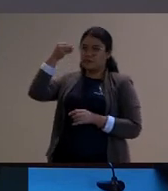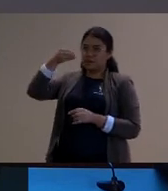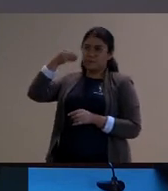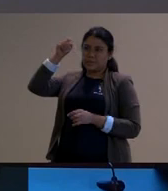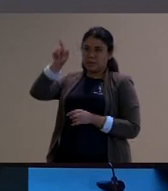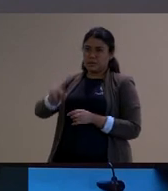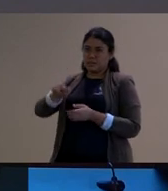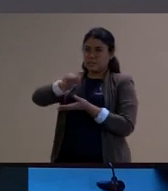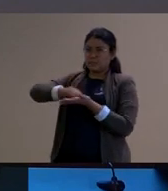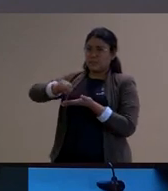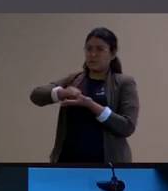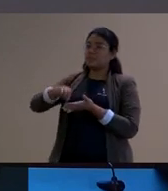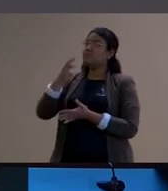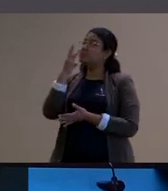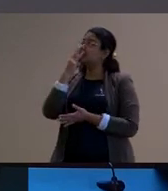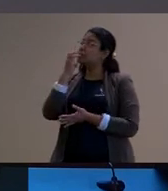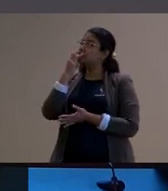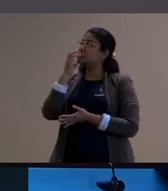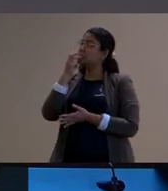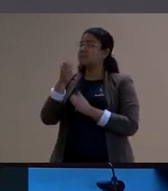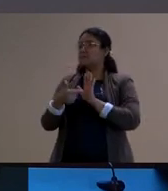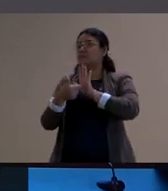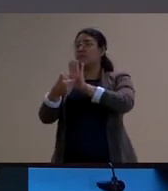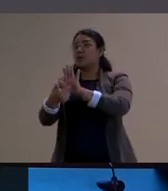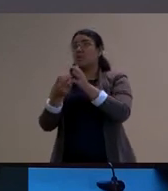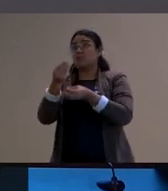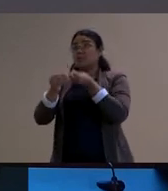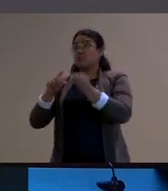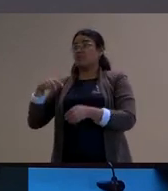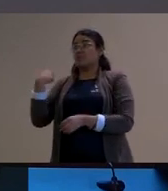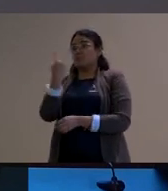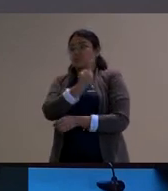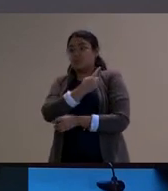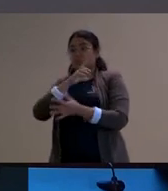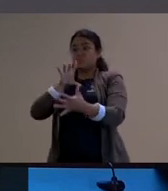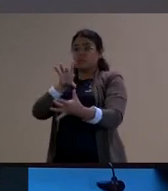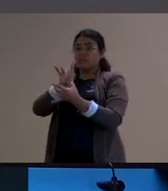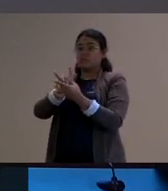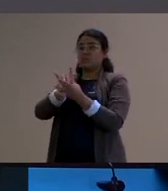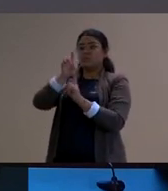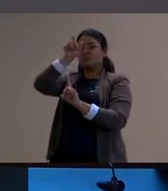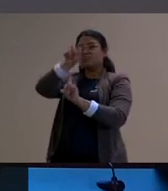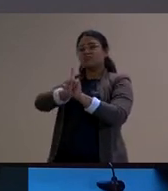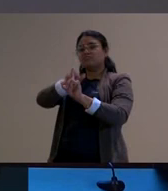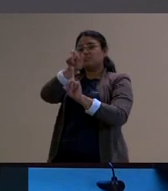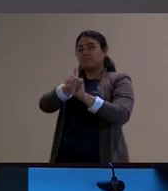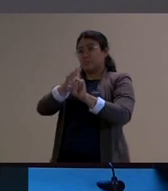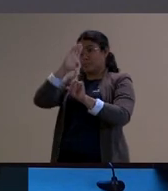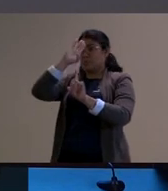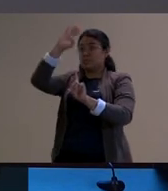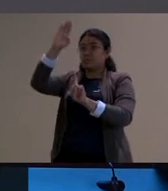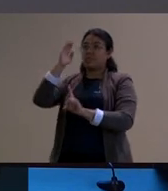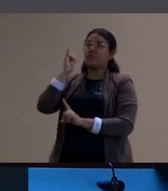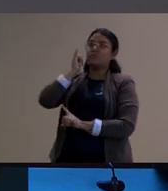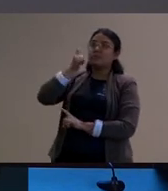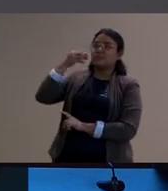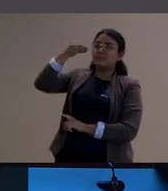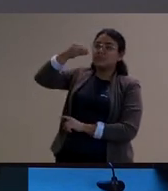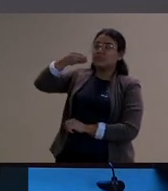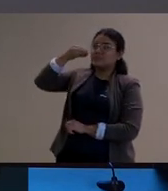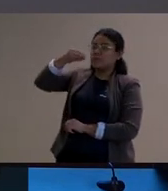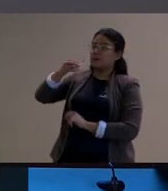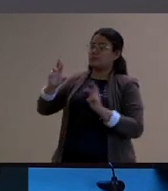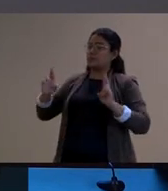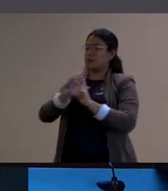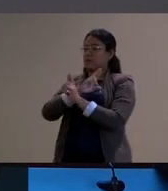convida também a experiência a aquelas memórias como se nós também fôssemos um pouco sujeitos da experiência numa relação de